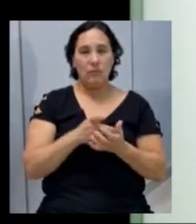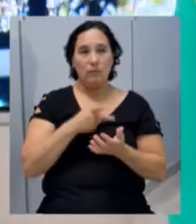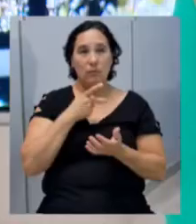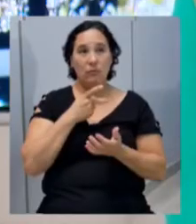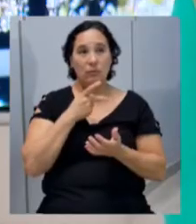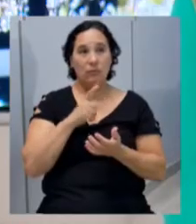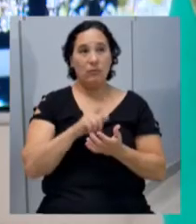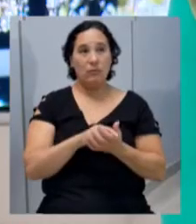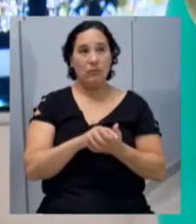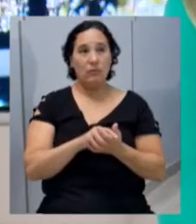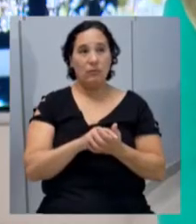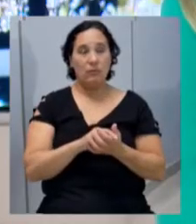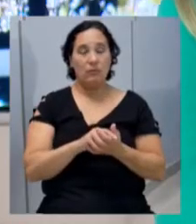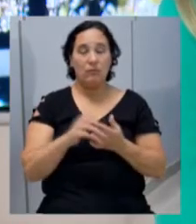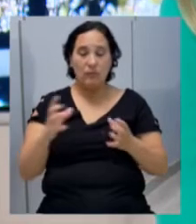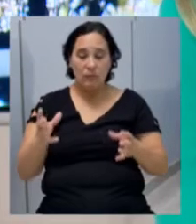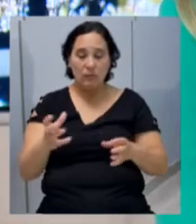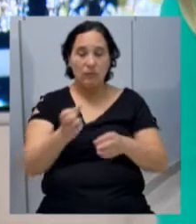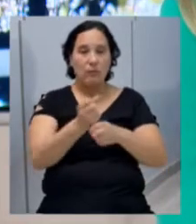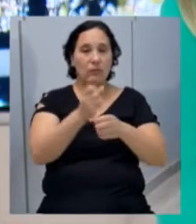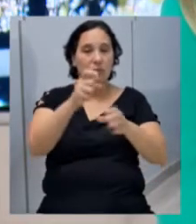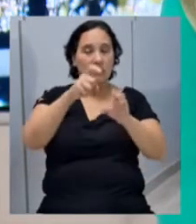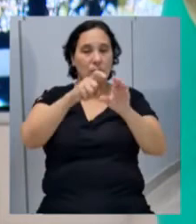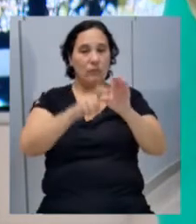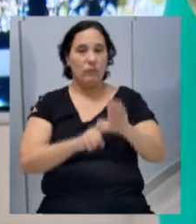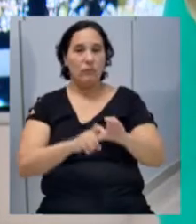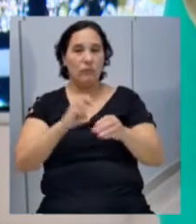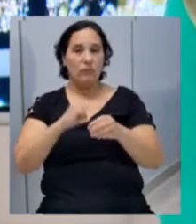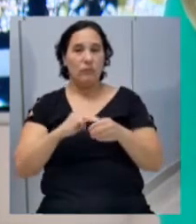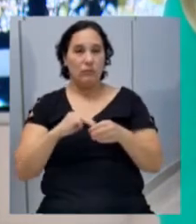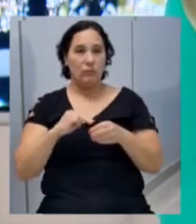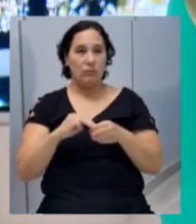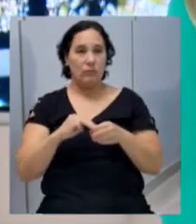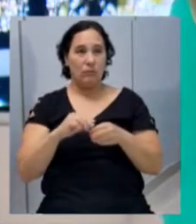de órgão, que agrega todas as dívidas do município.